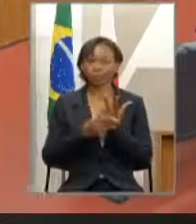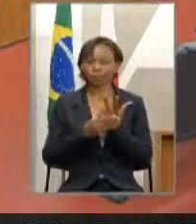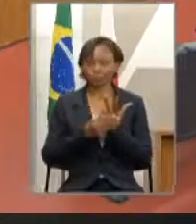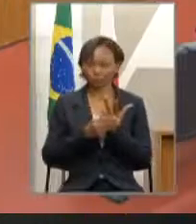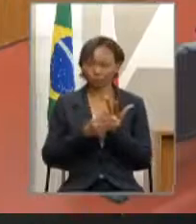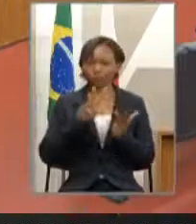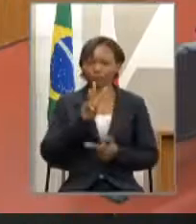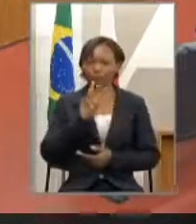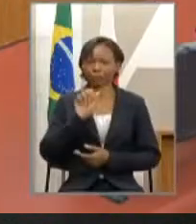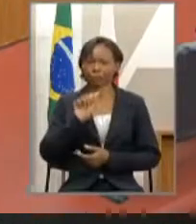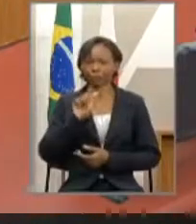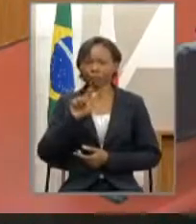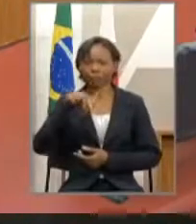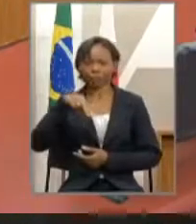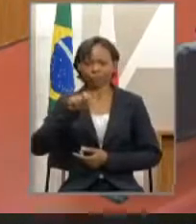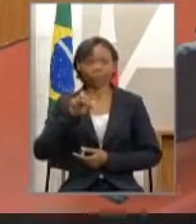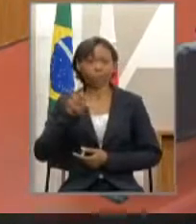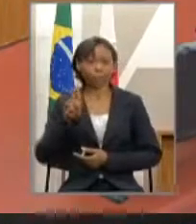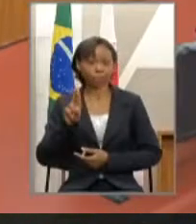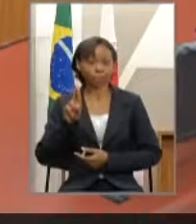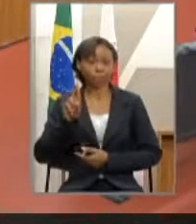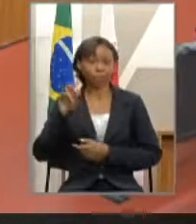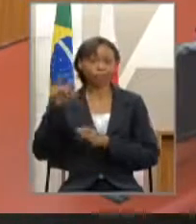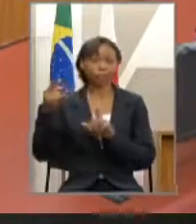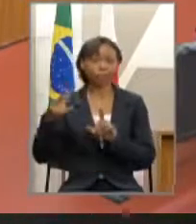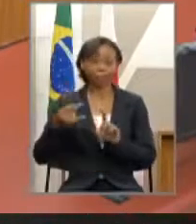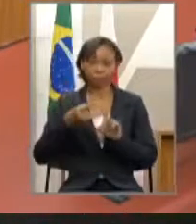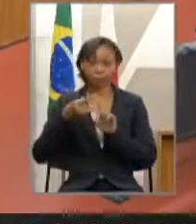Souza, que está em videoconferência.